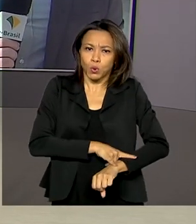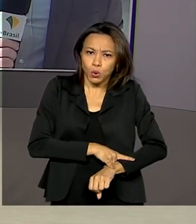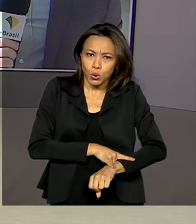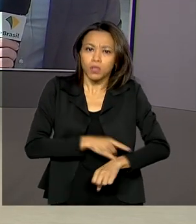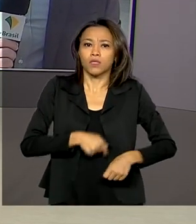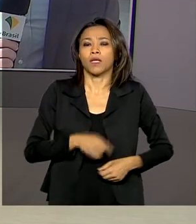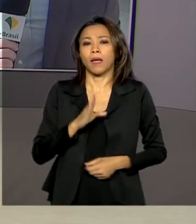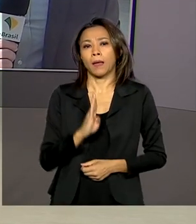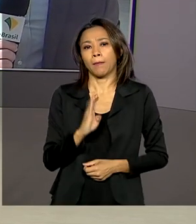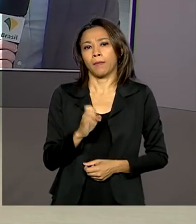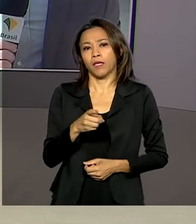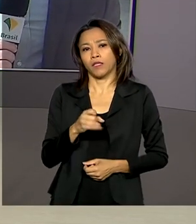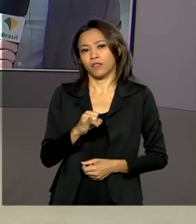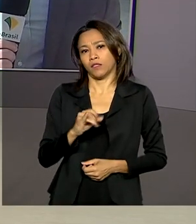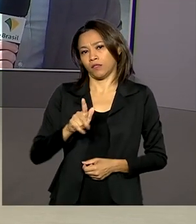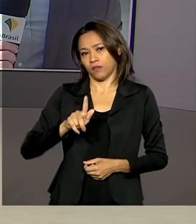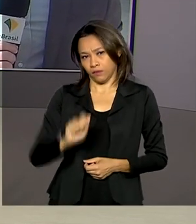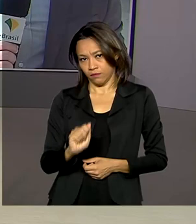Dimas.